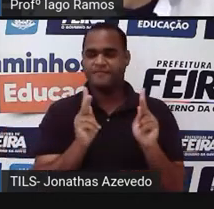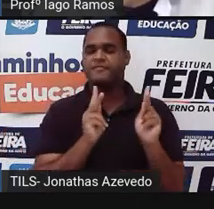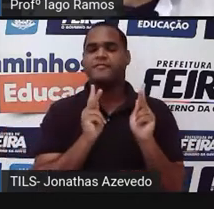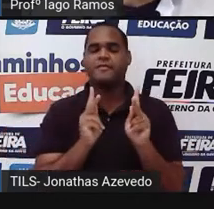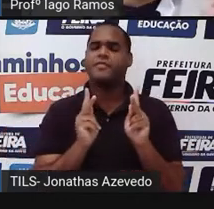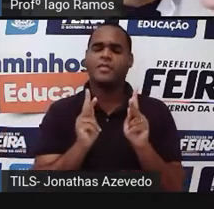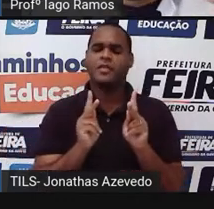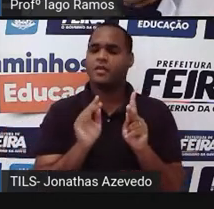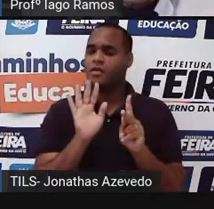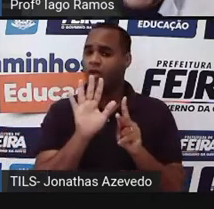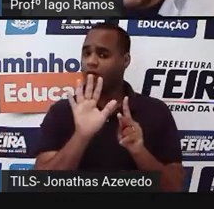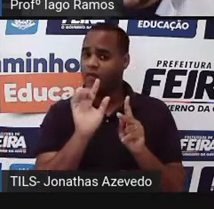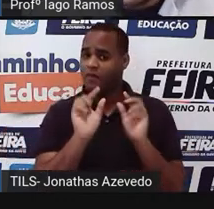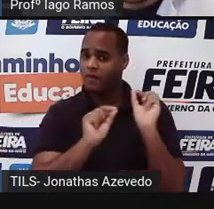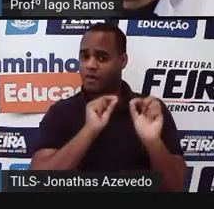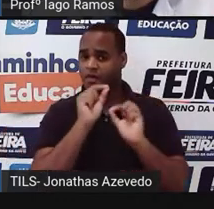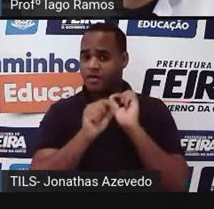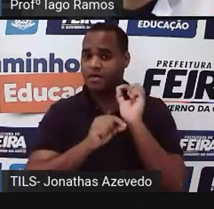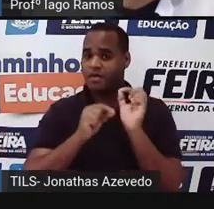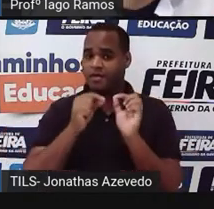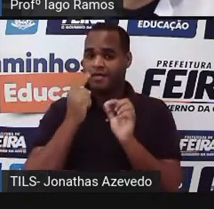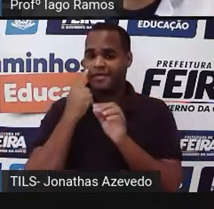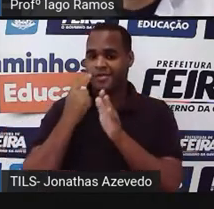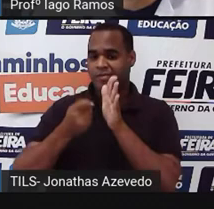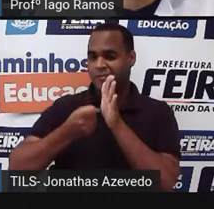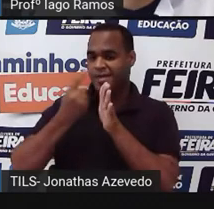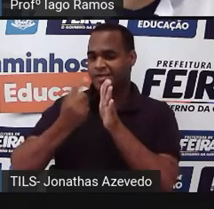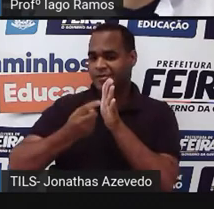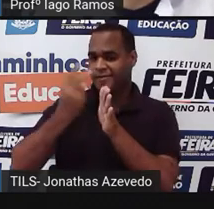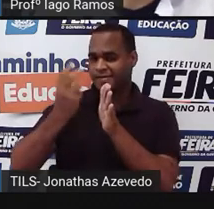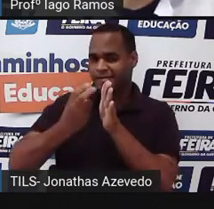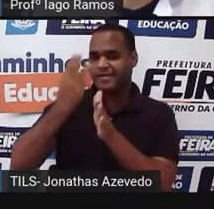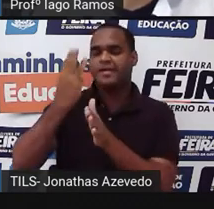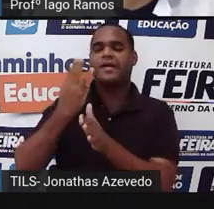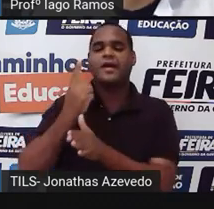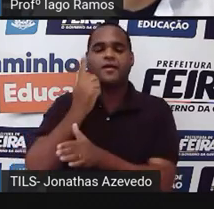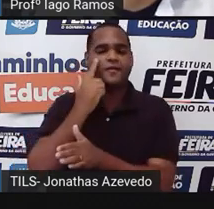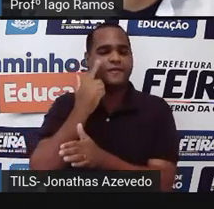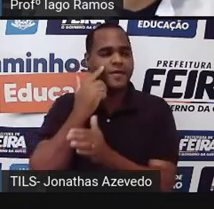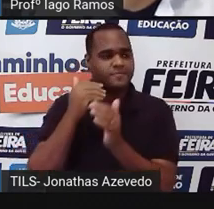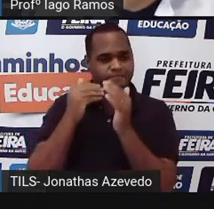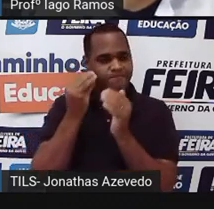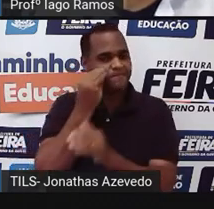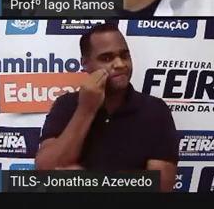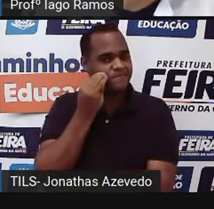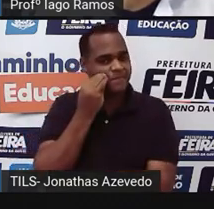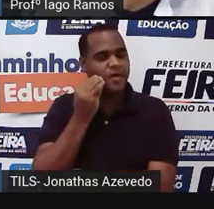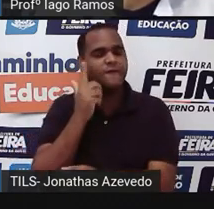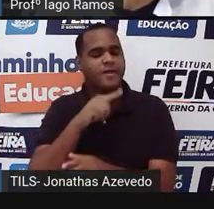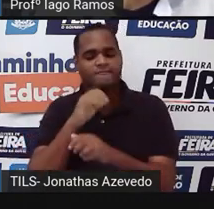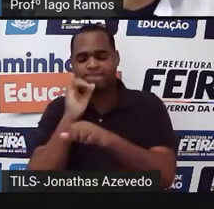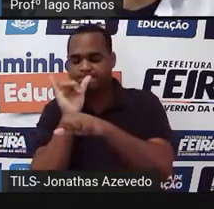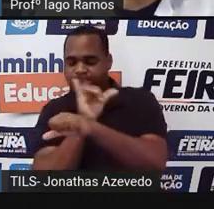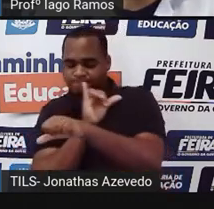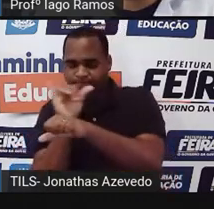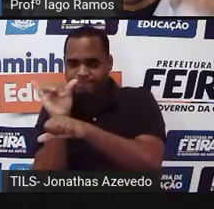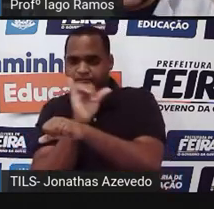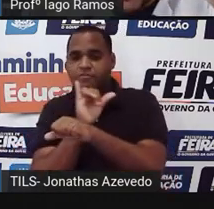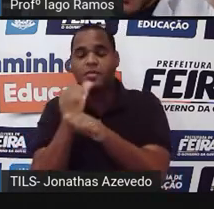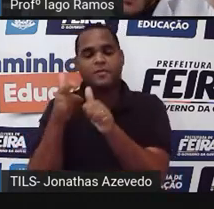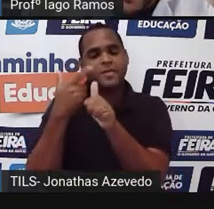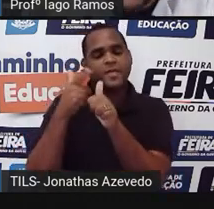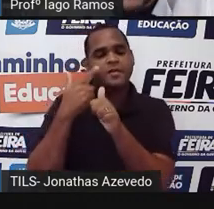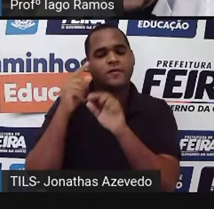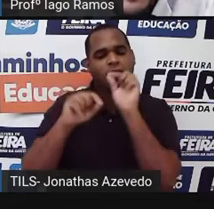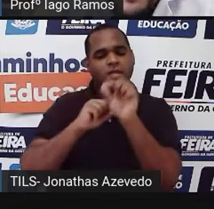nas primeiras nas primeiras vezes que a gente começa a experimentar essa estratégia a gente não consegue fazer